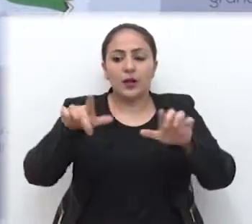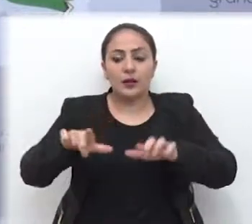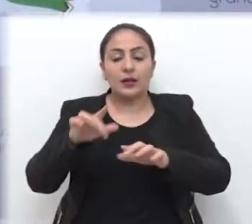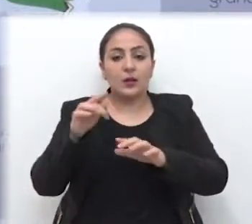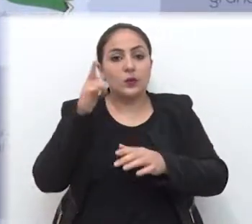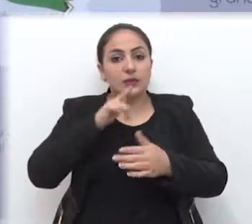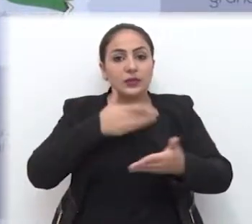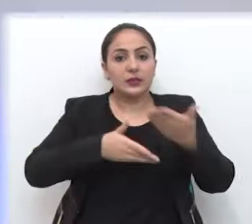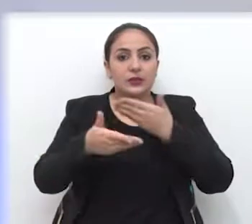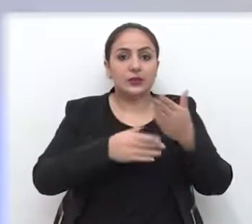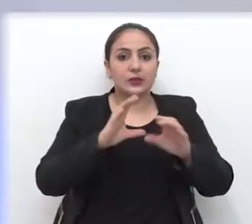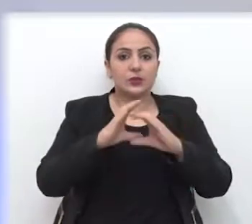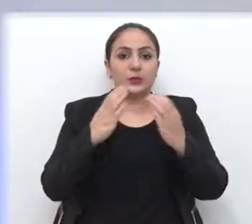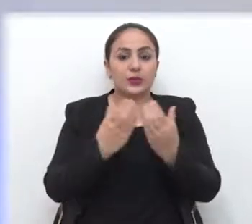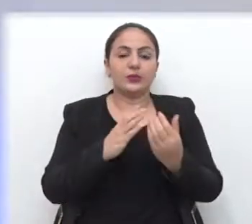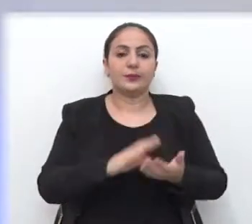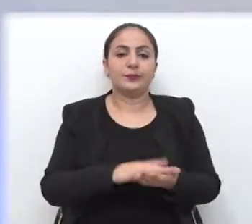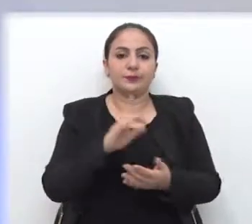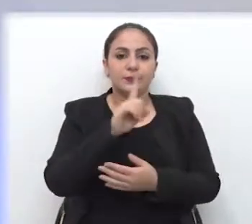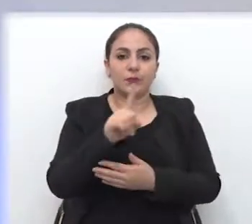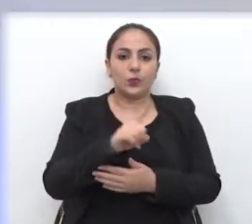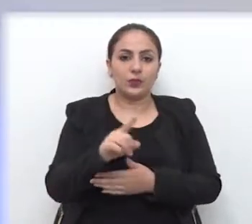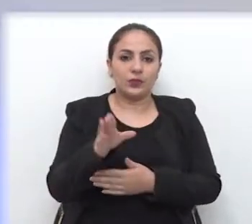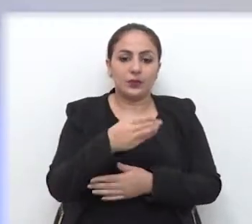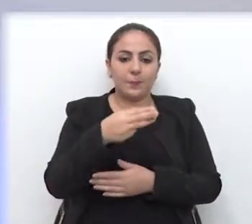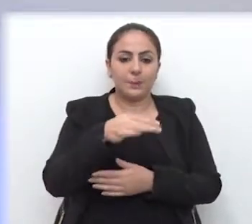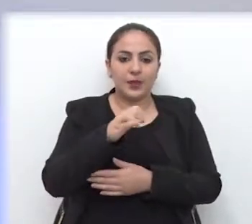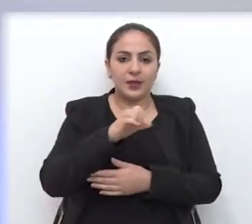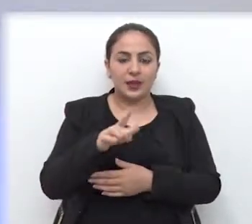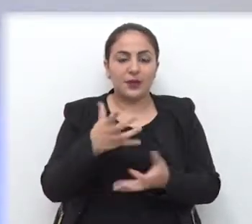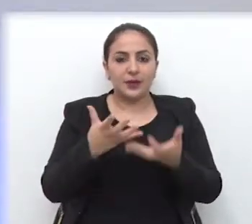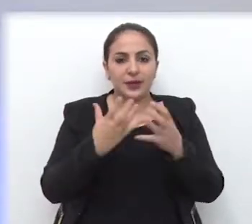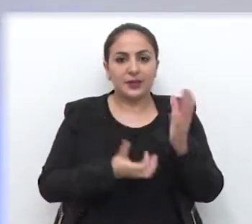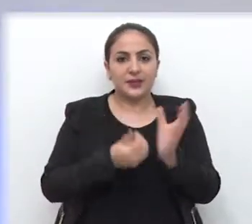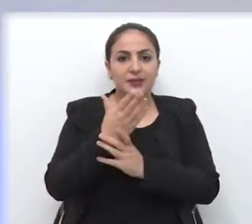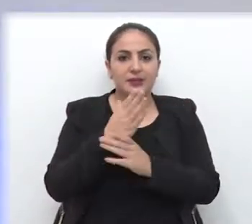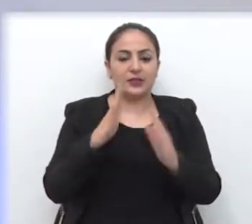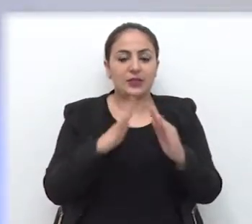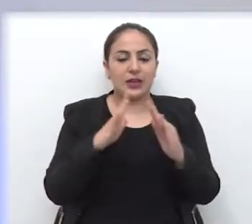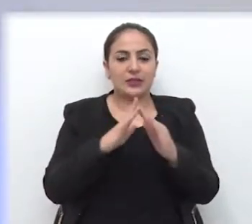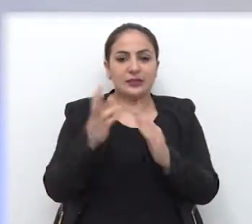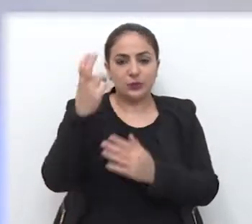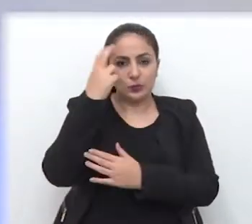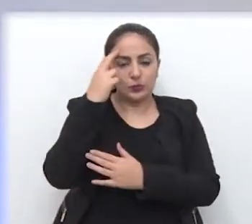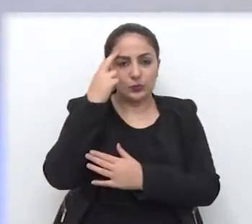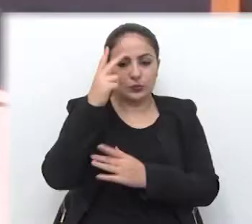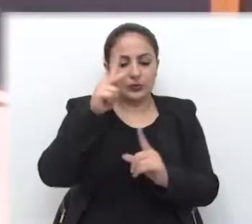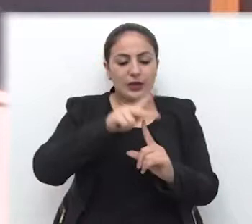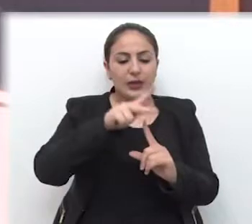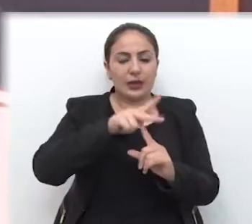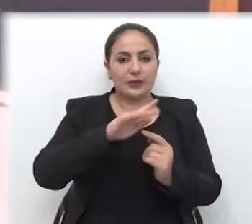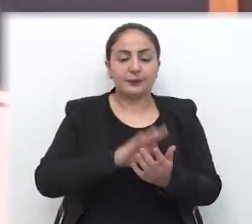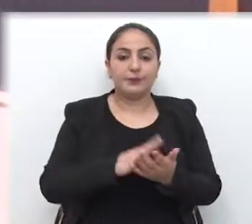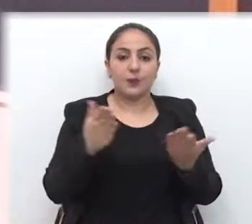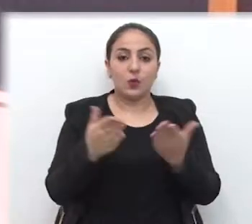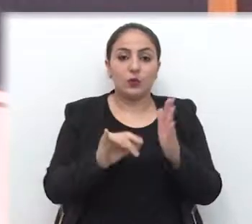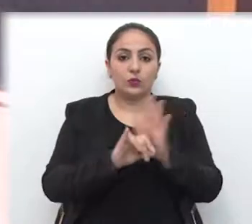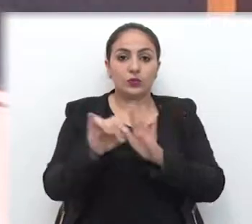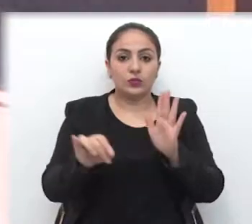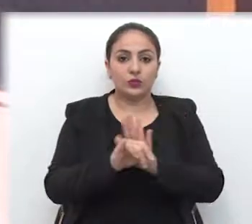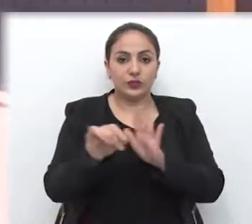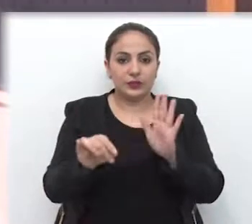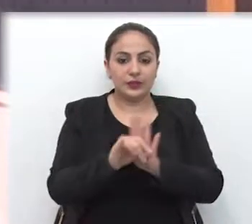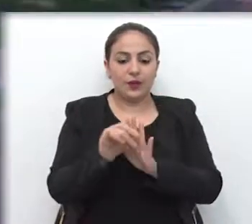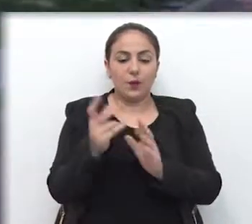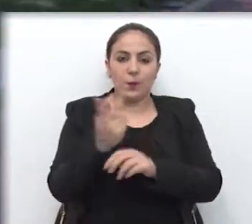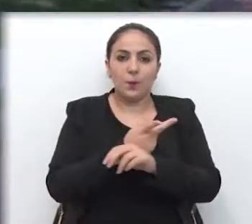outras comunidades. Luiz Miguel Chais quer criação de casa de cultura no Parque da Gare. Hoje, um edital de